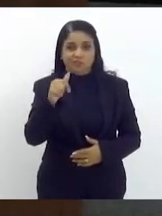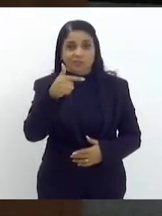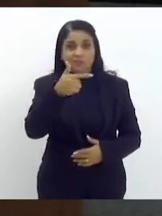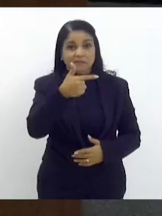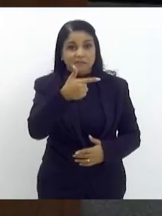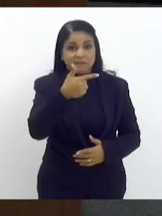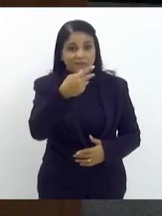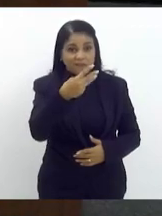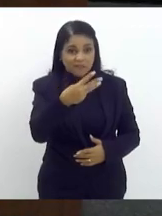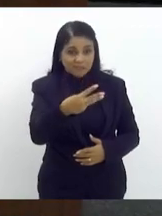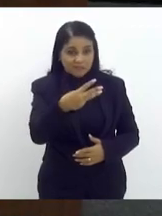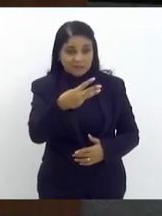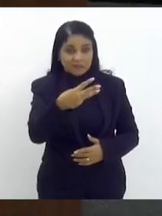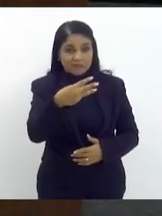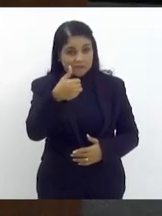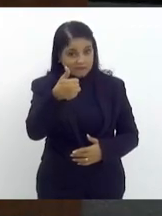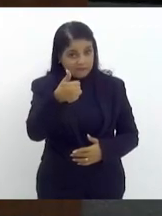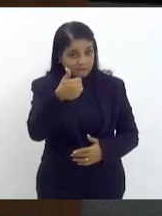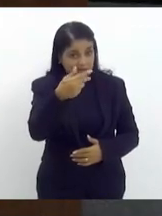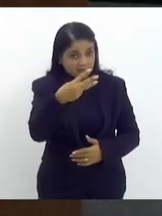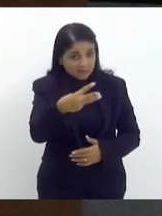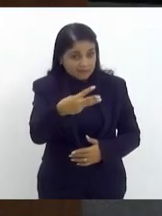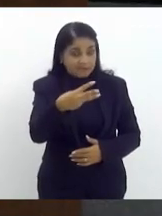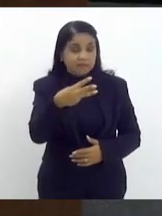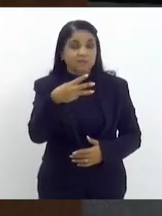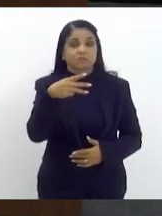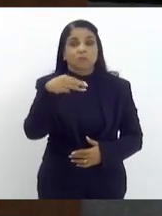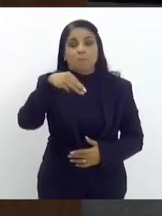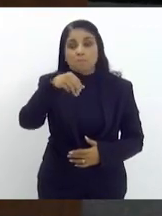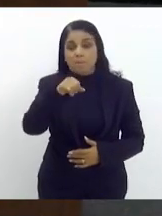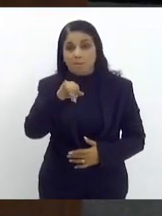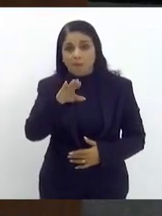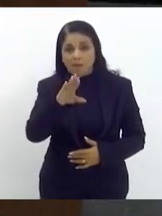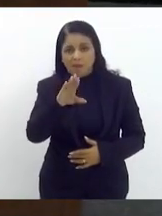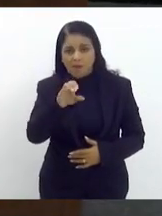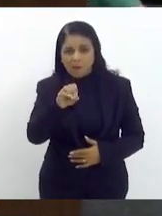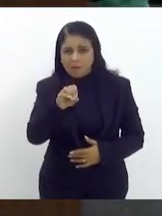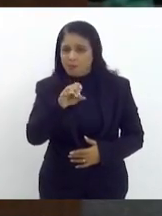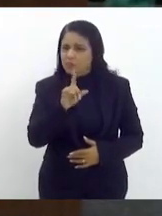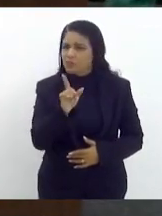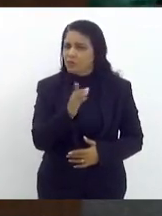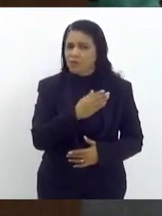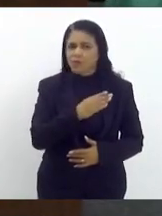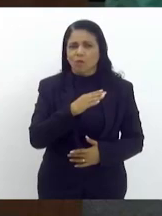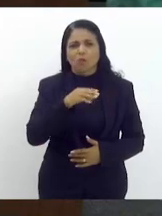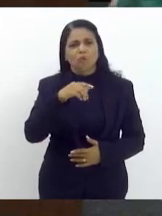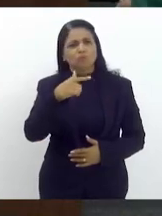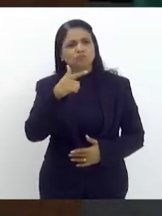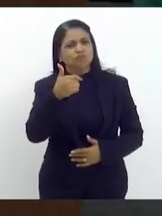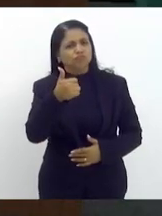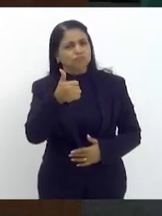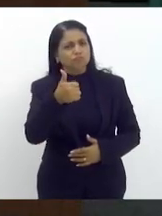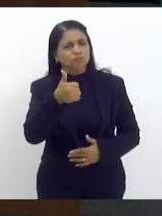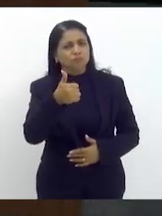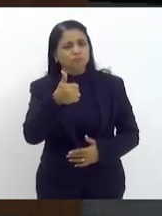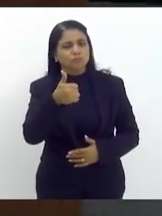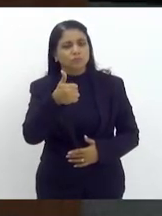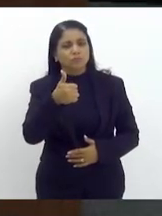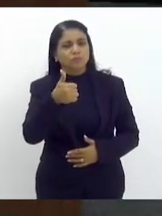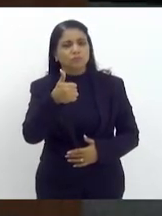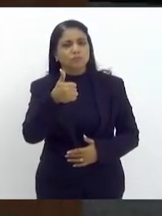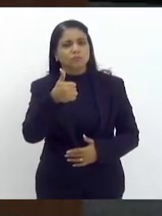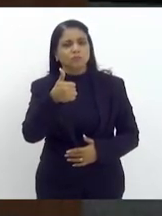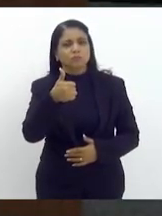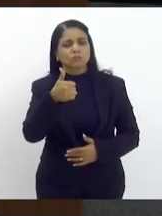Santo Antônio que é sincretizado na Umbanda como Exu